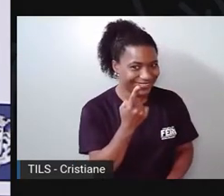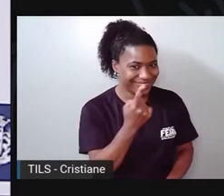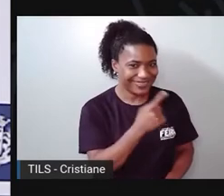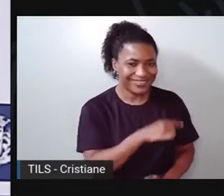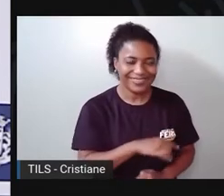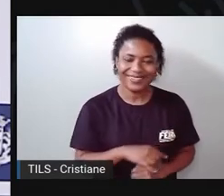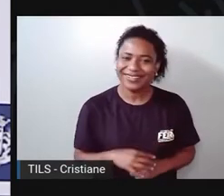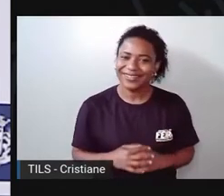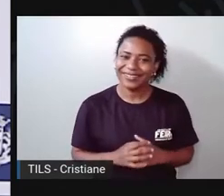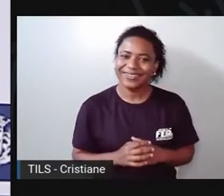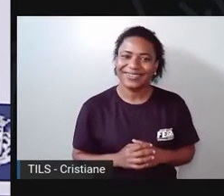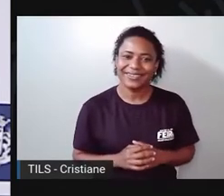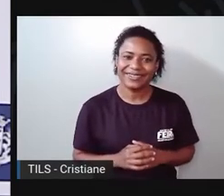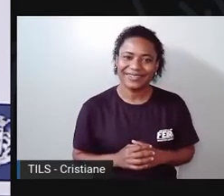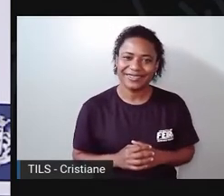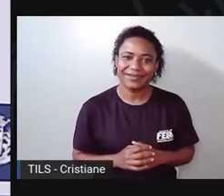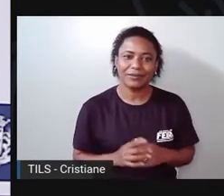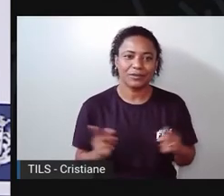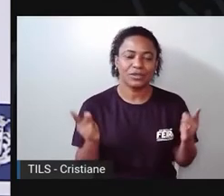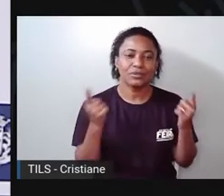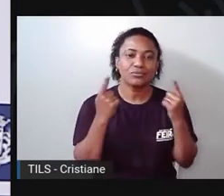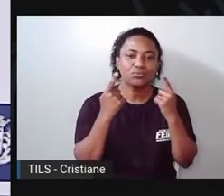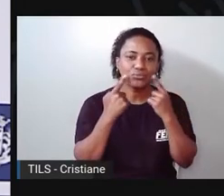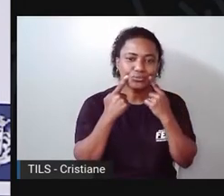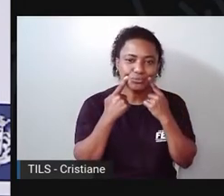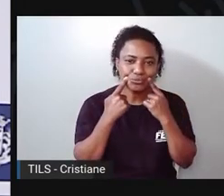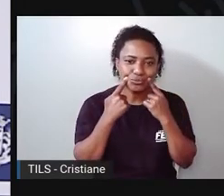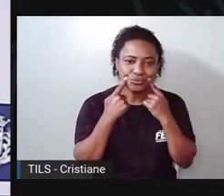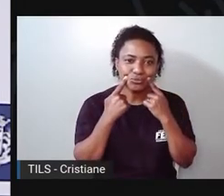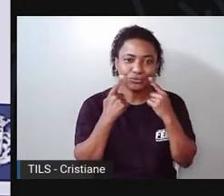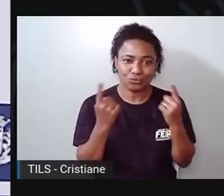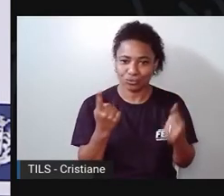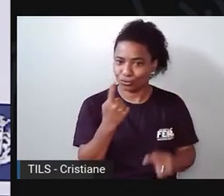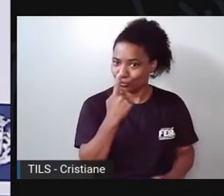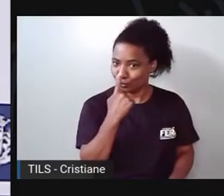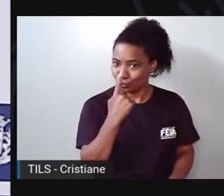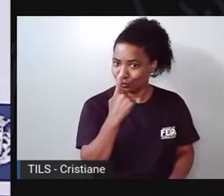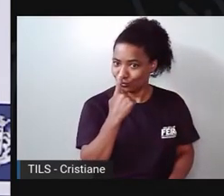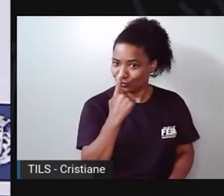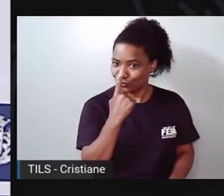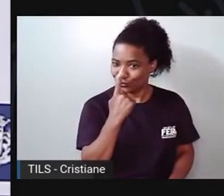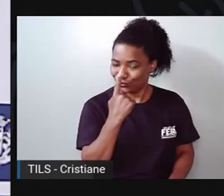Tá! A gente já fez a boca. O nariz!